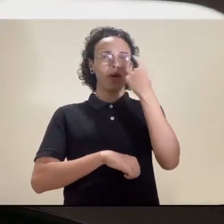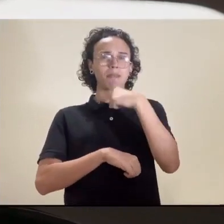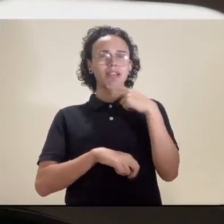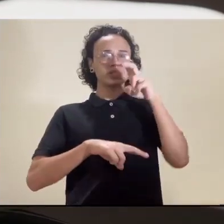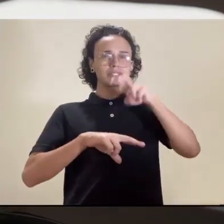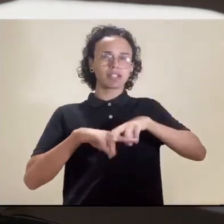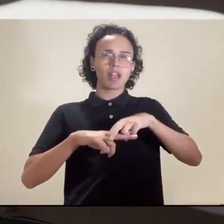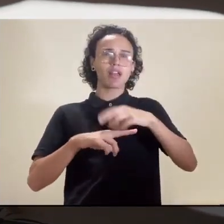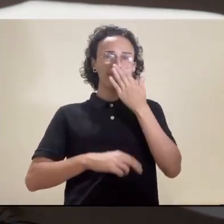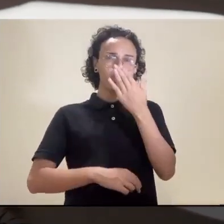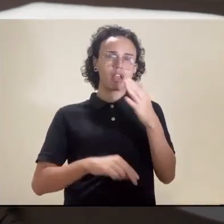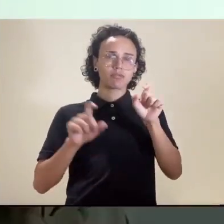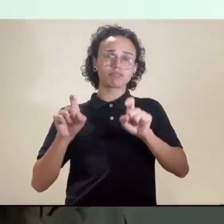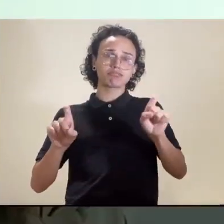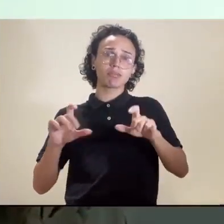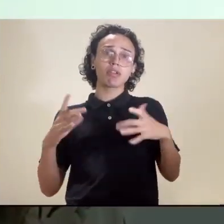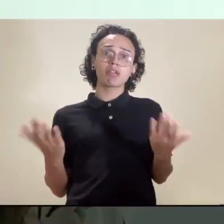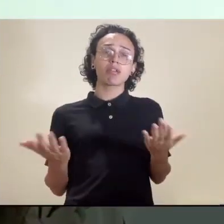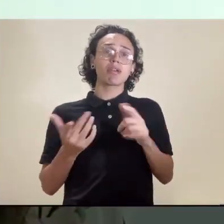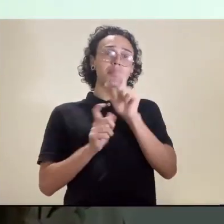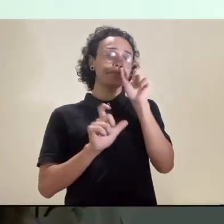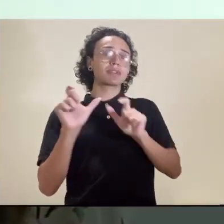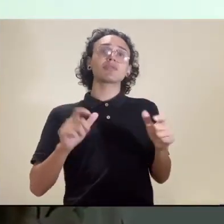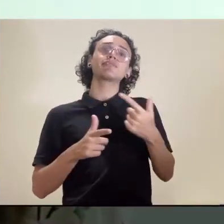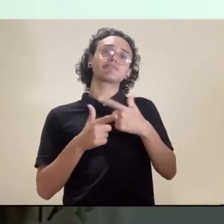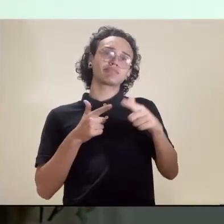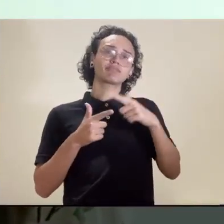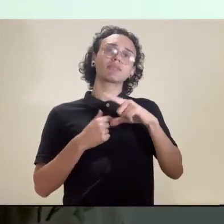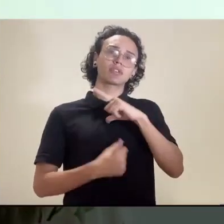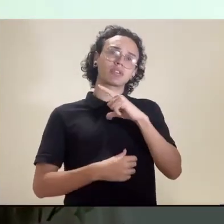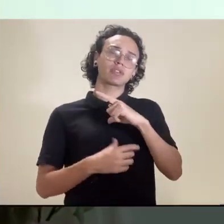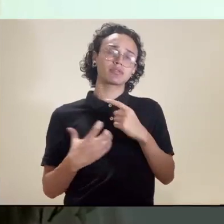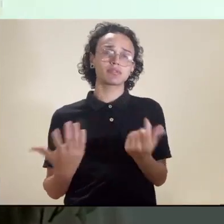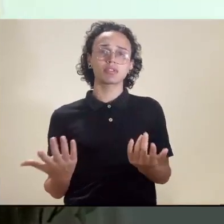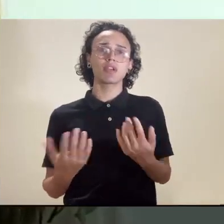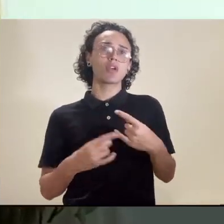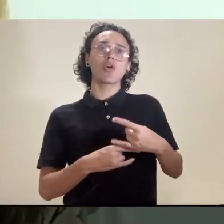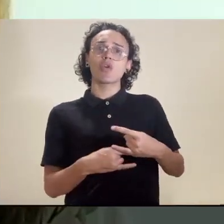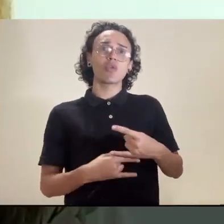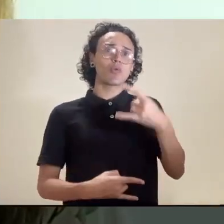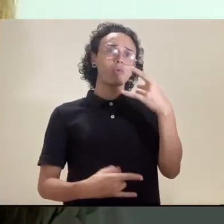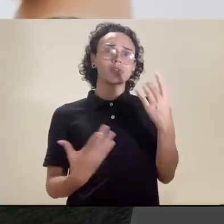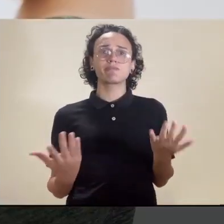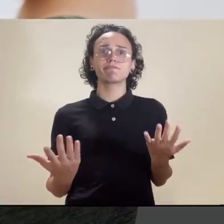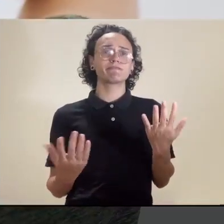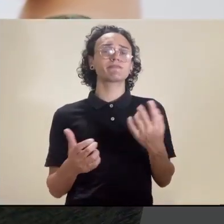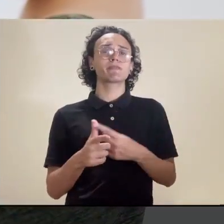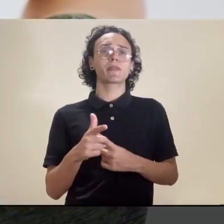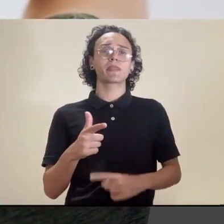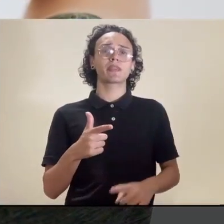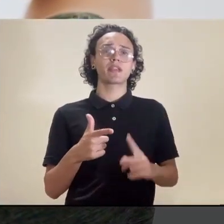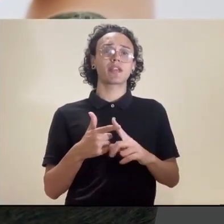ficar diante do computador. Então, pessoas acabaram tendo problemas, né? Problemas de